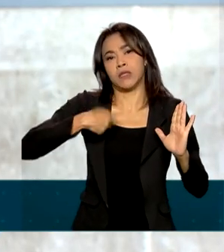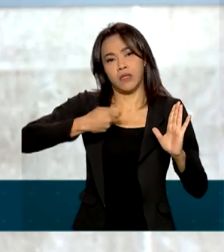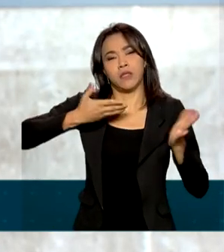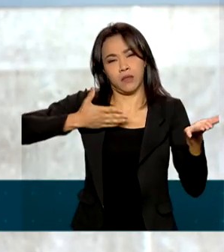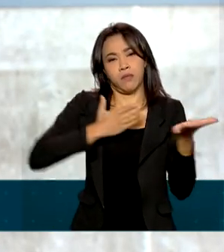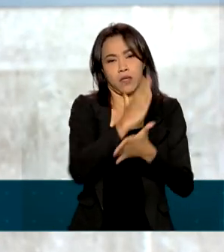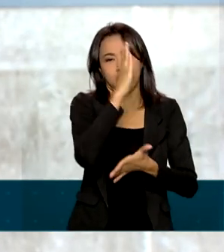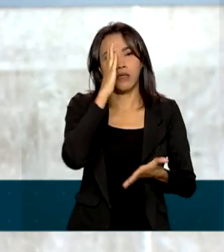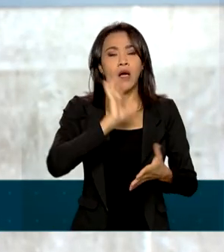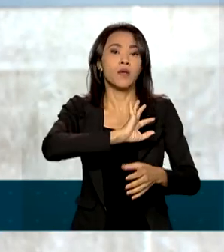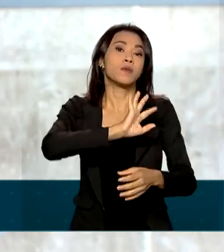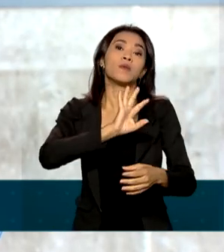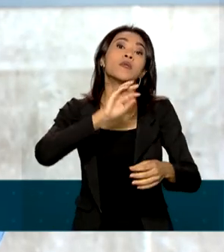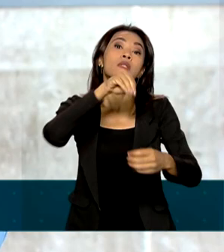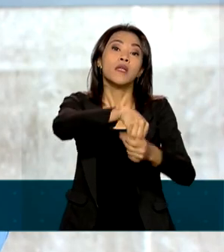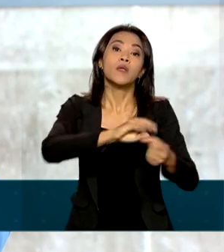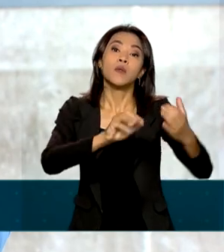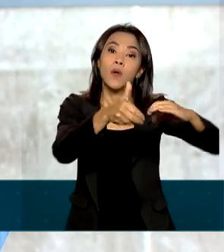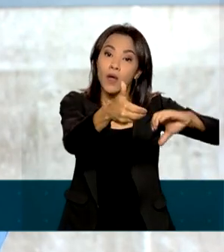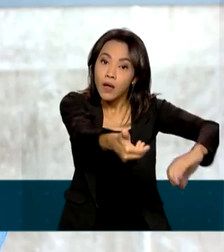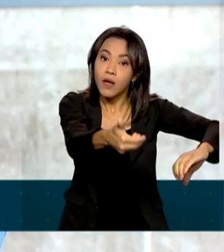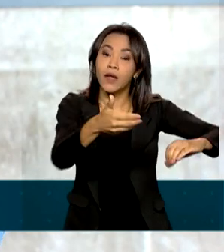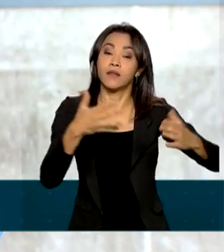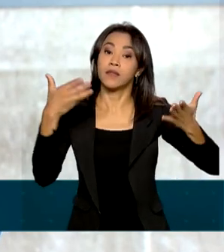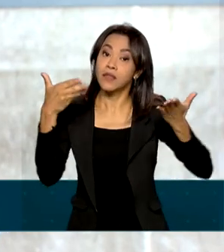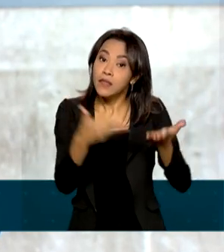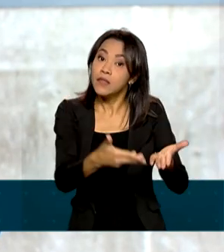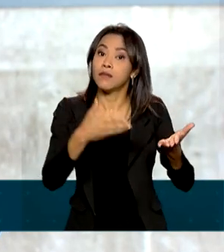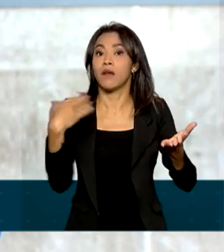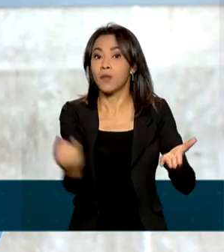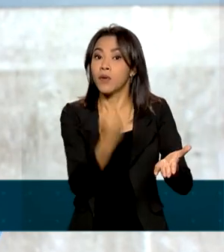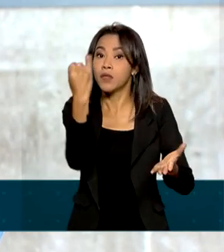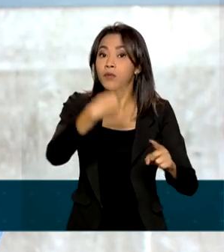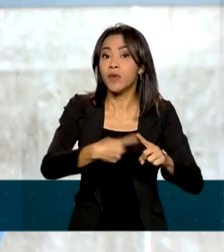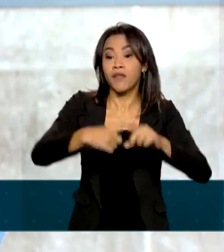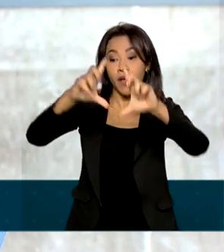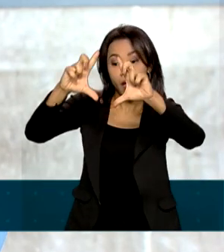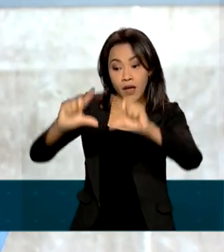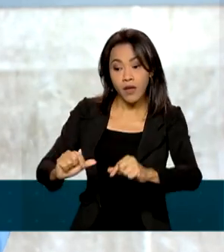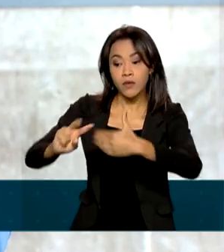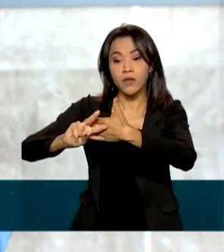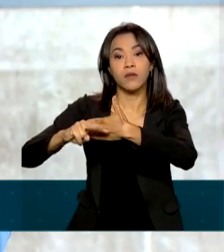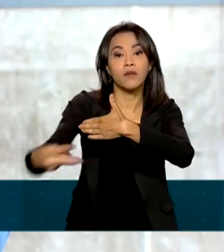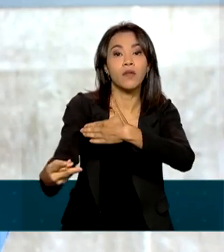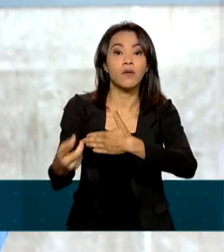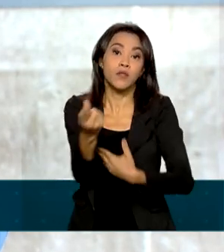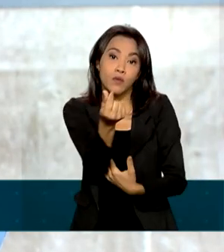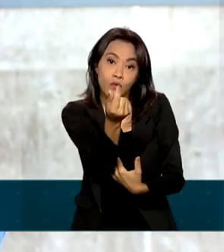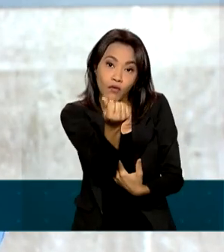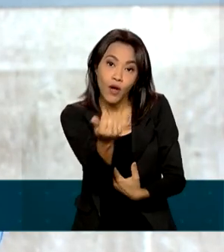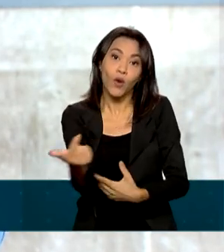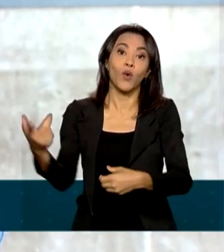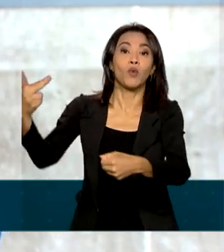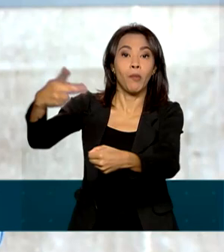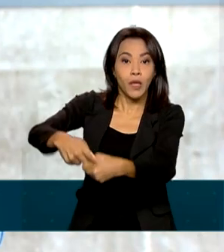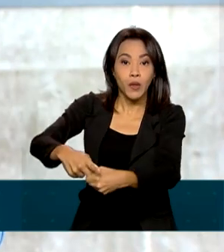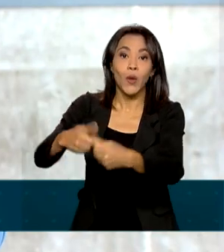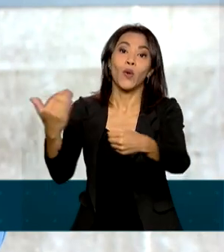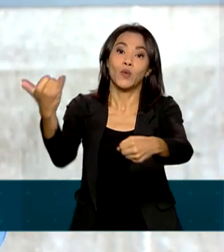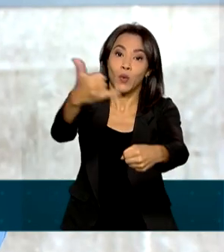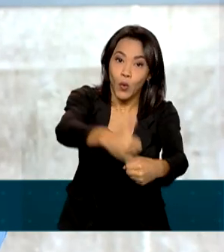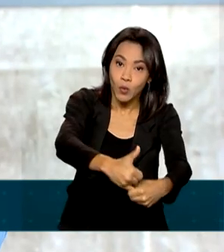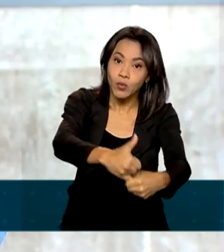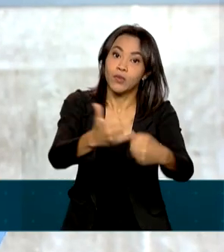passados lá dentro do Congresso Nacional e são importantes porque vão atenuar o impacto do preço do petróleo, dos combustíveis para o